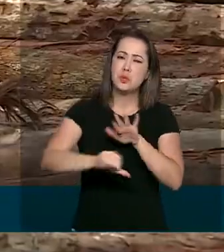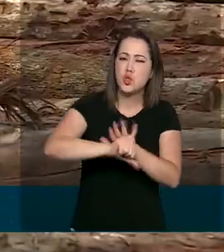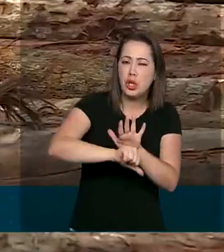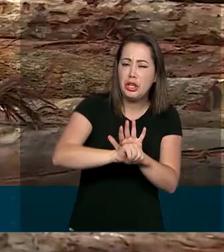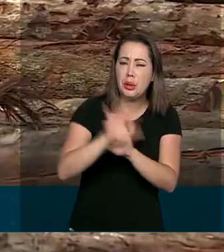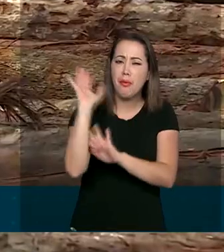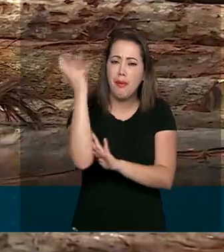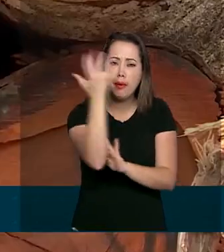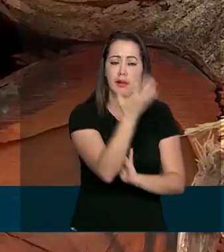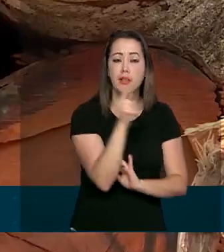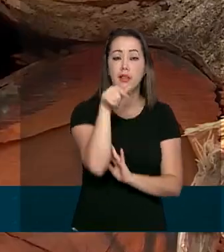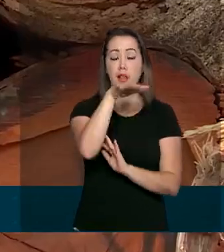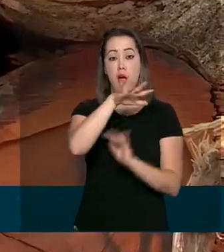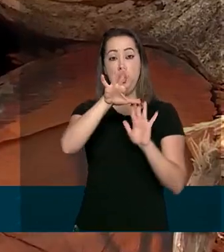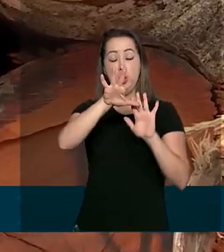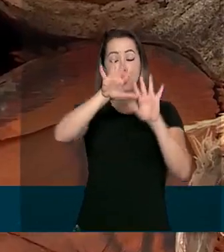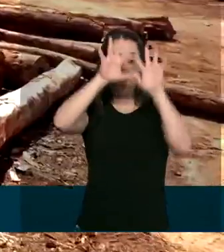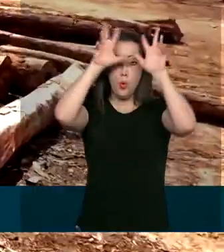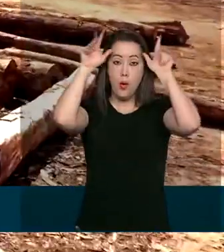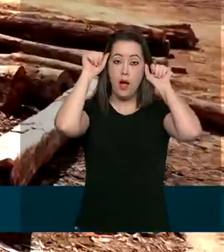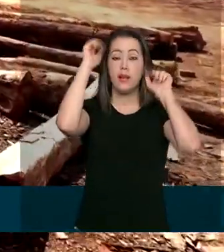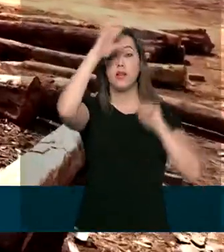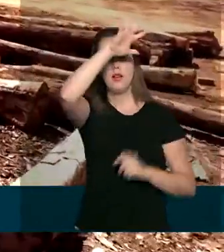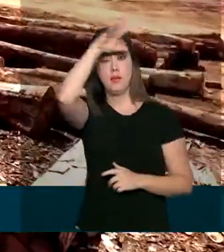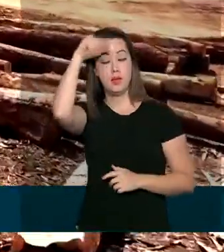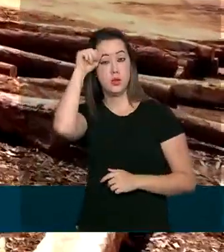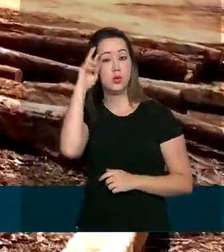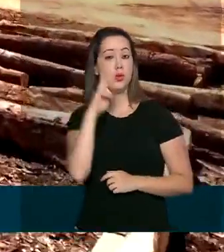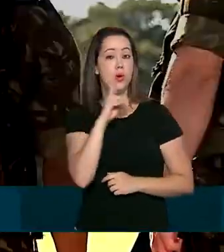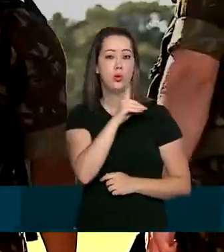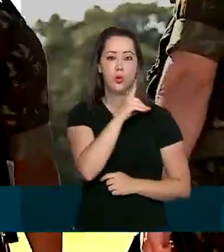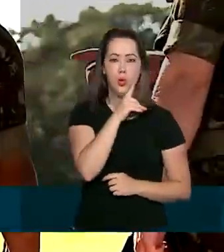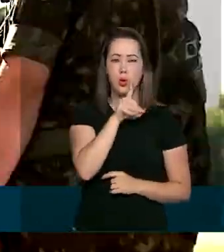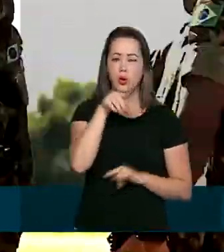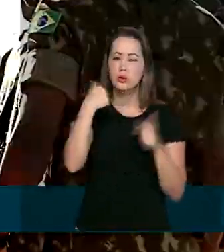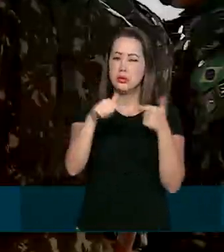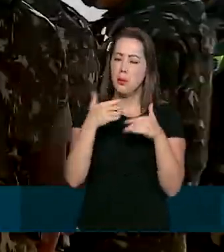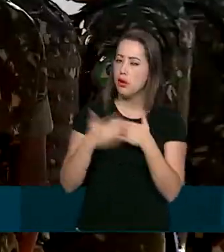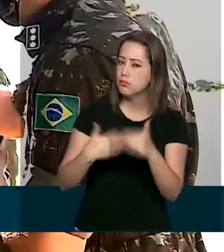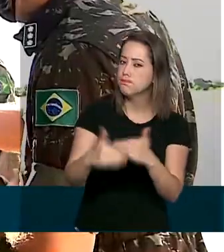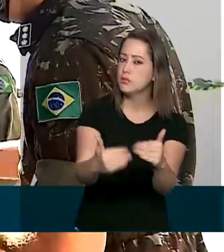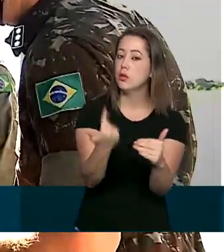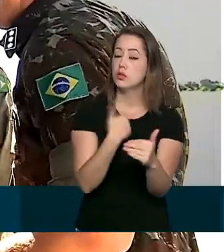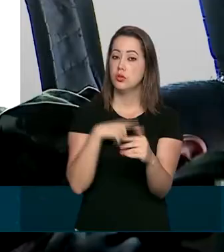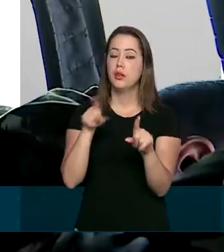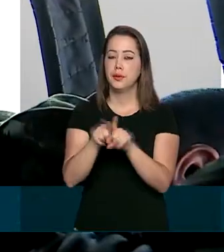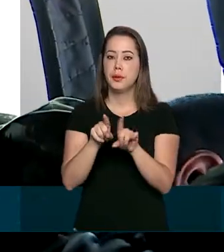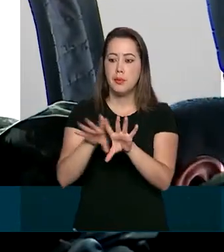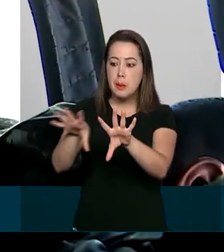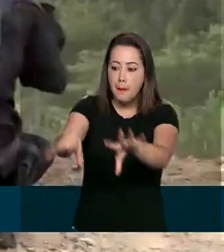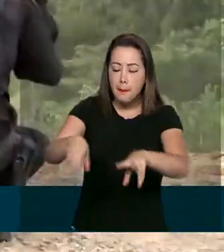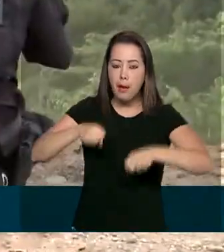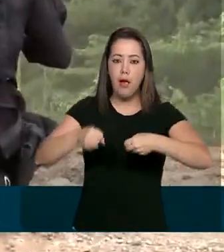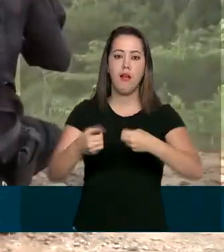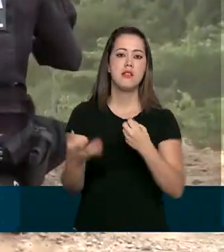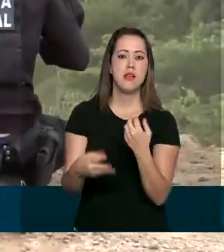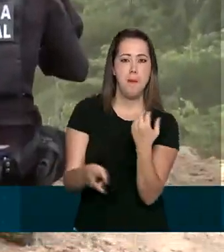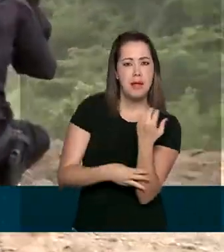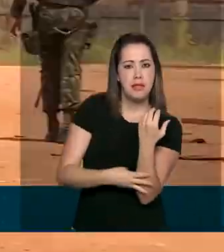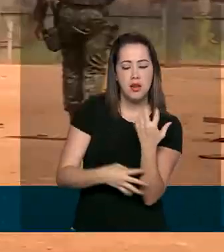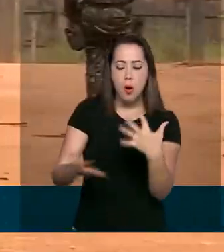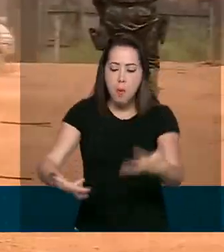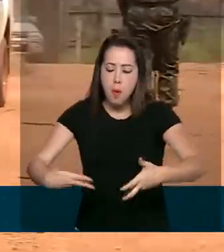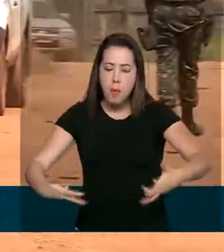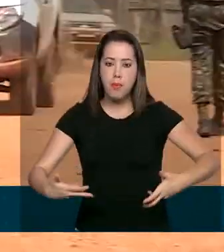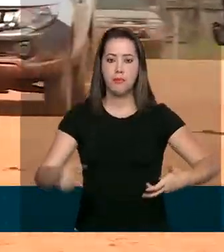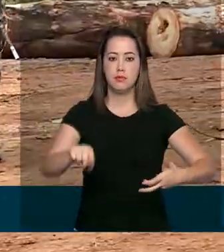do Acre, Amazonas e Rondônia. A operação continua em todos os estados e também apreende madeira extraída ilegalmente, equipamentos